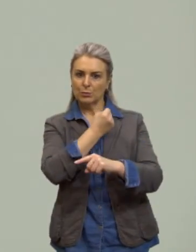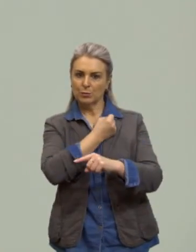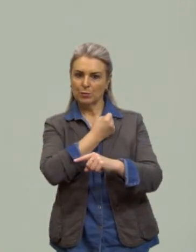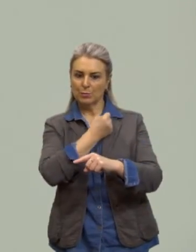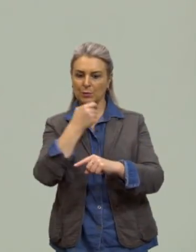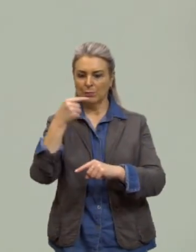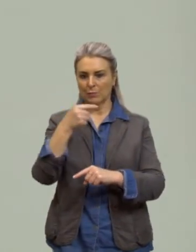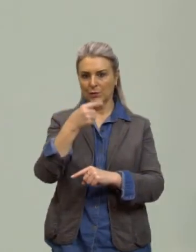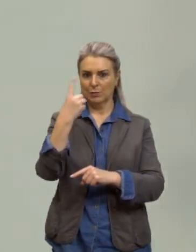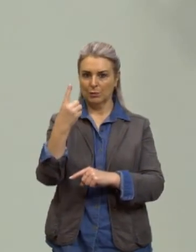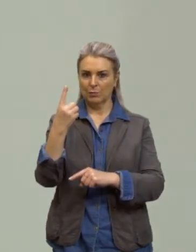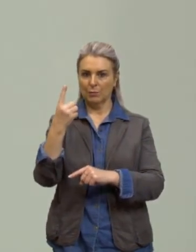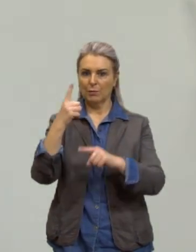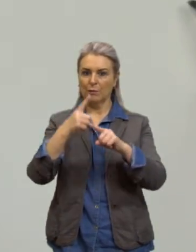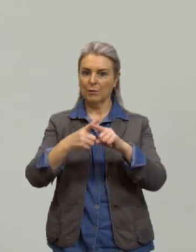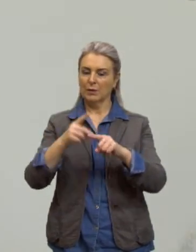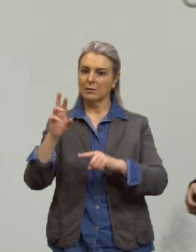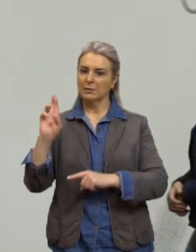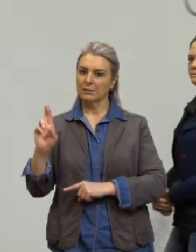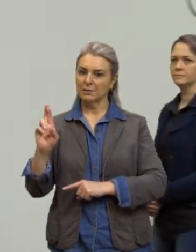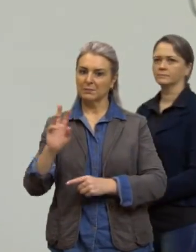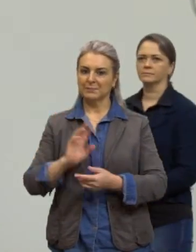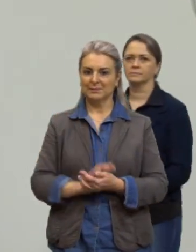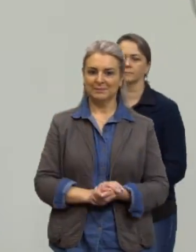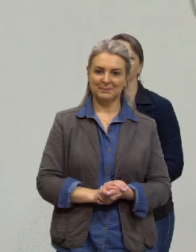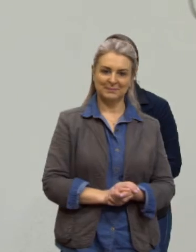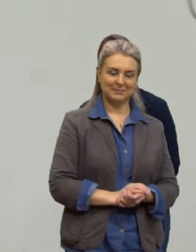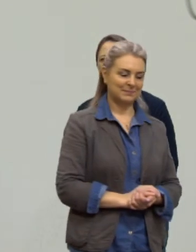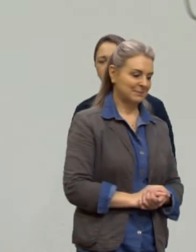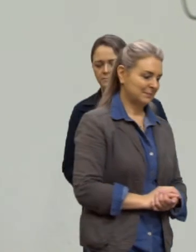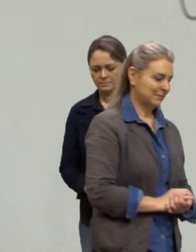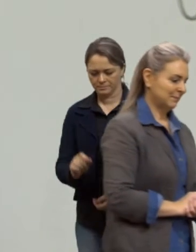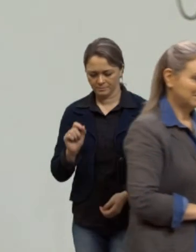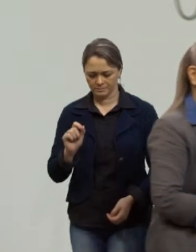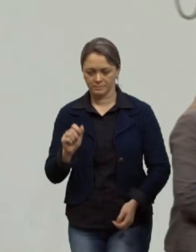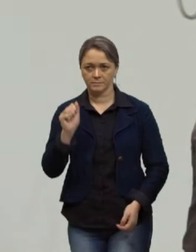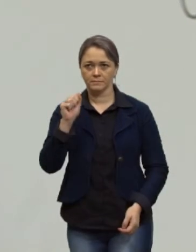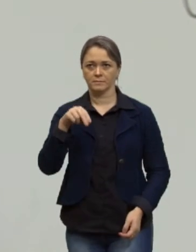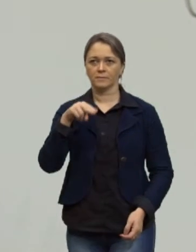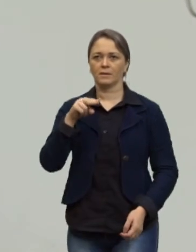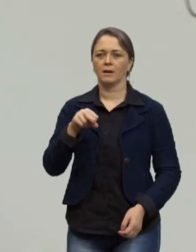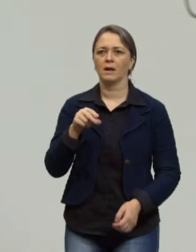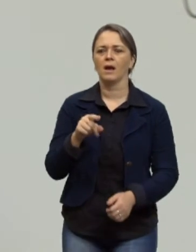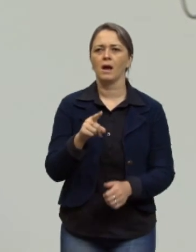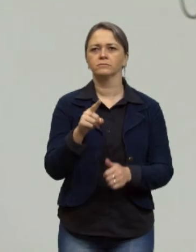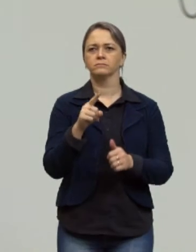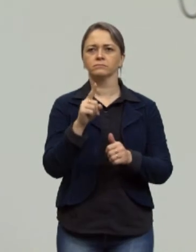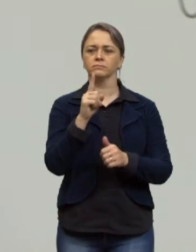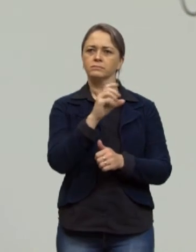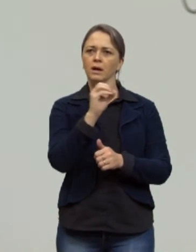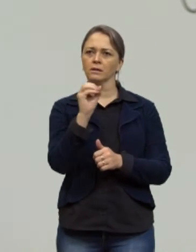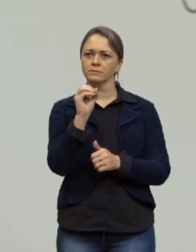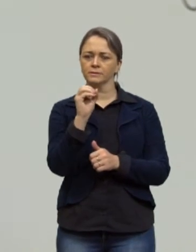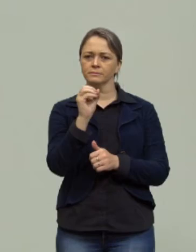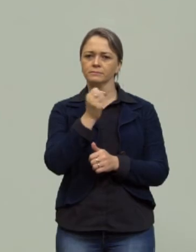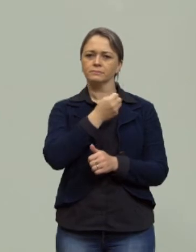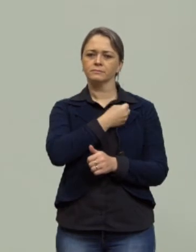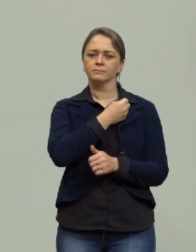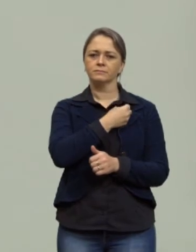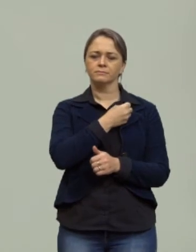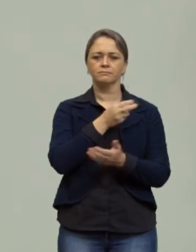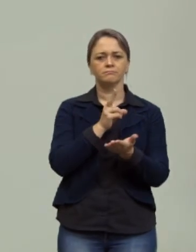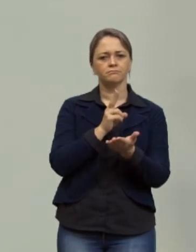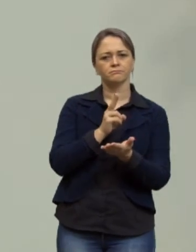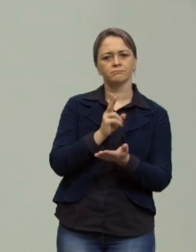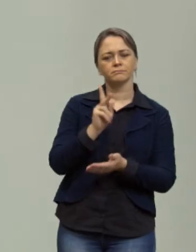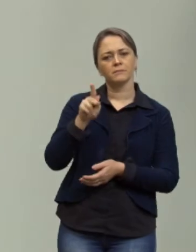vezes a razão quem é o meu AN? o meu AN é o décimo termo desta razão desta progressão que eu não